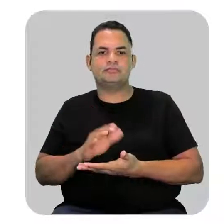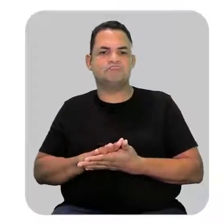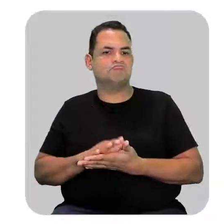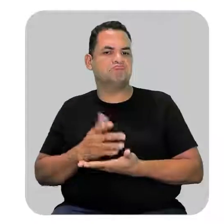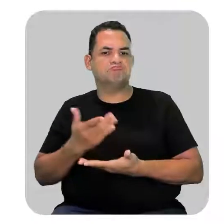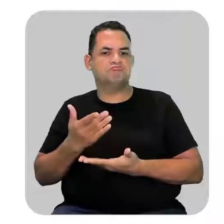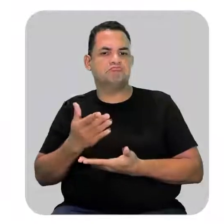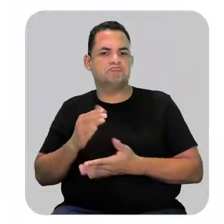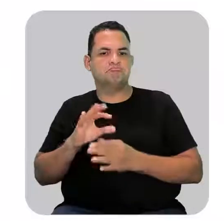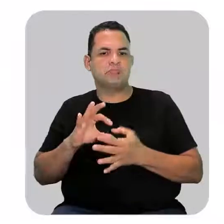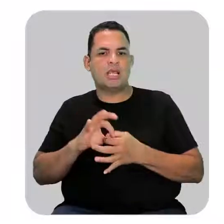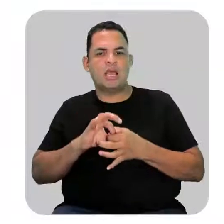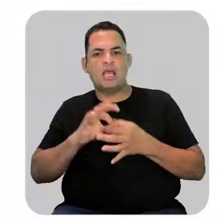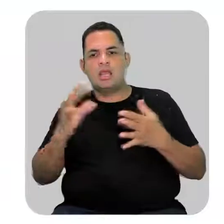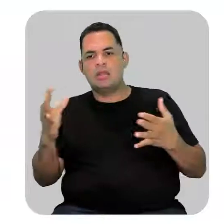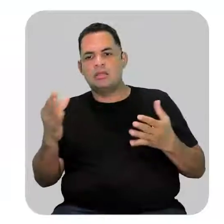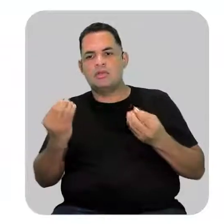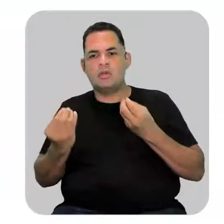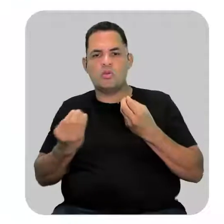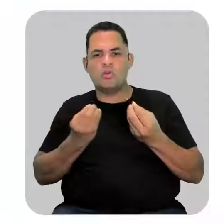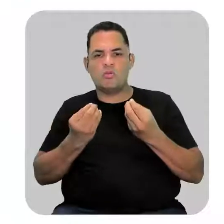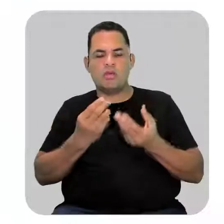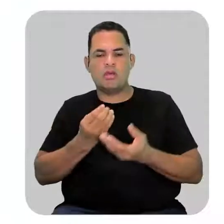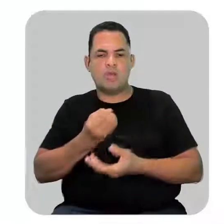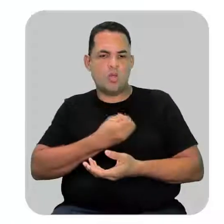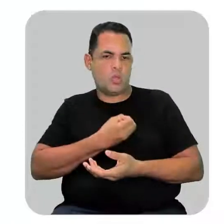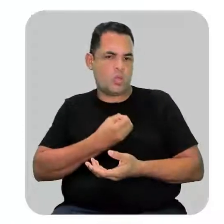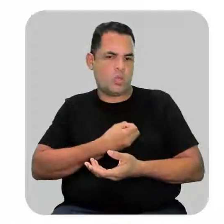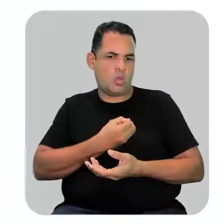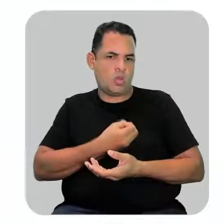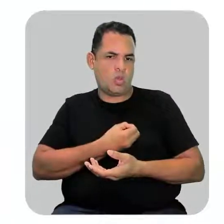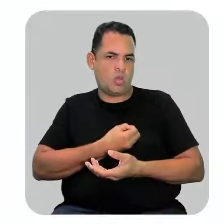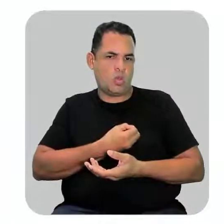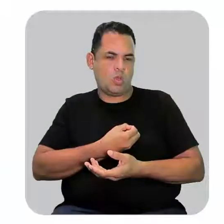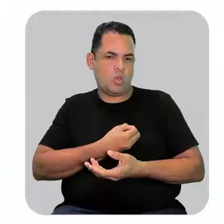independente de como se numera a cadeia